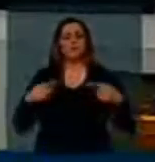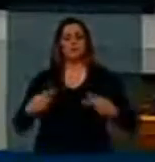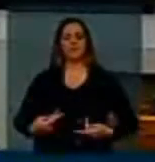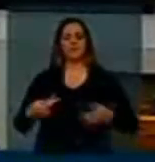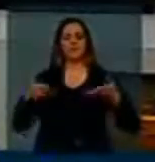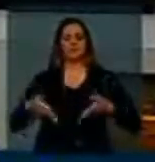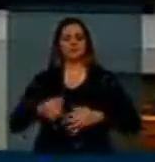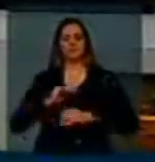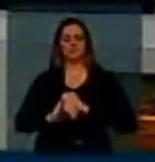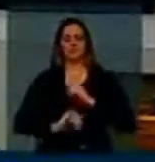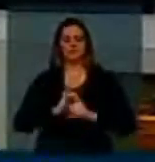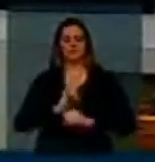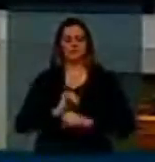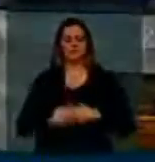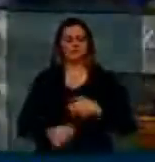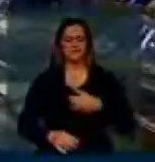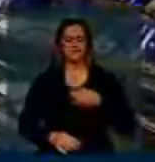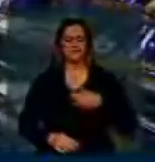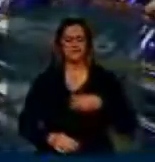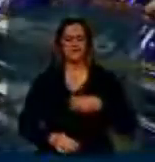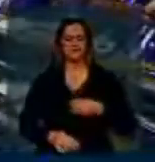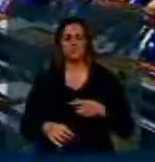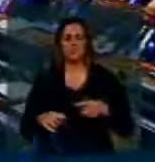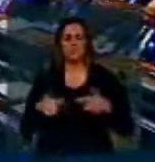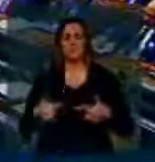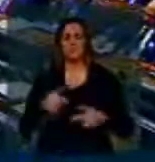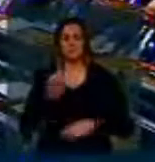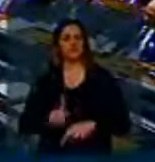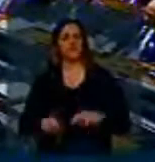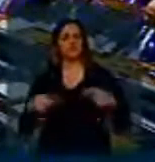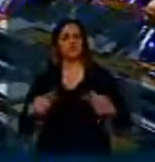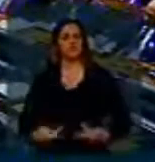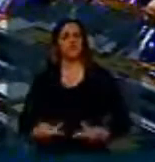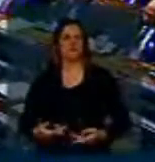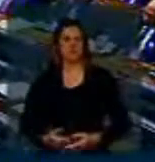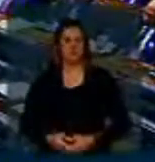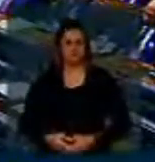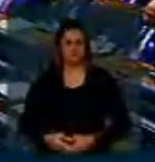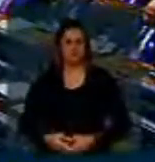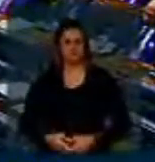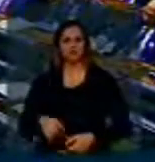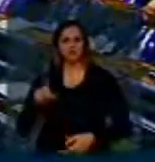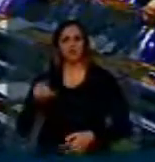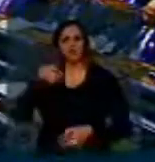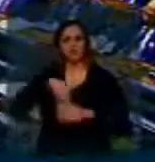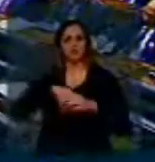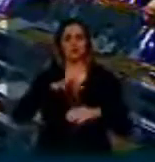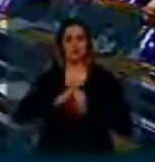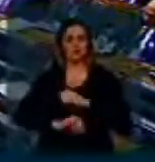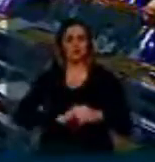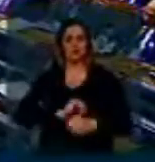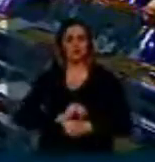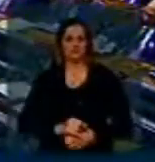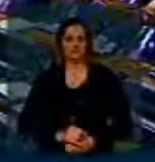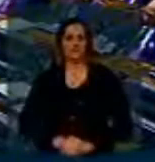tanto pelos direitos humanos, ele disse, o marco civil da internet é um projeto de direitos humanos na rede. A liberdade de expressão é um desses direitos humanos.